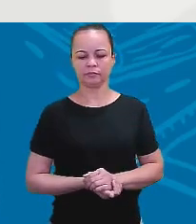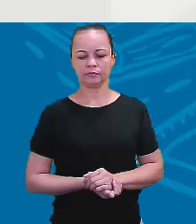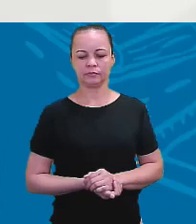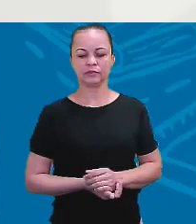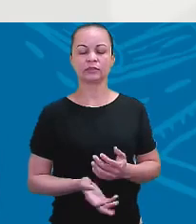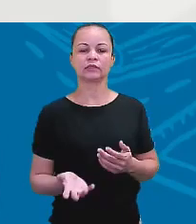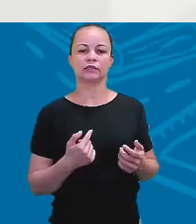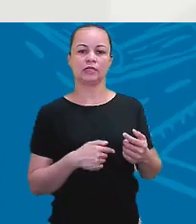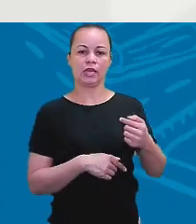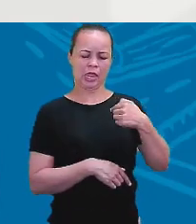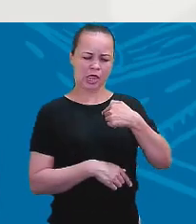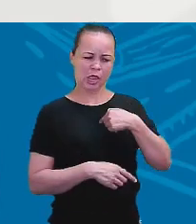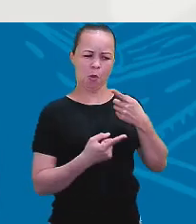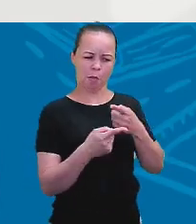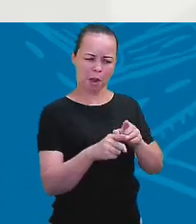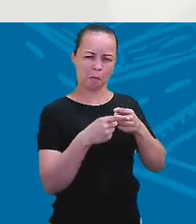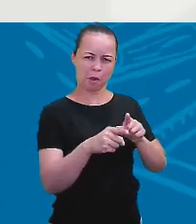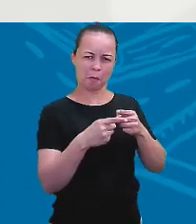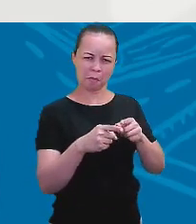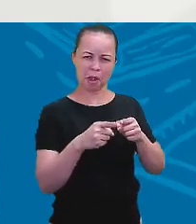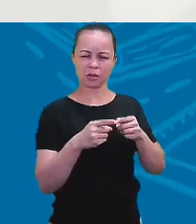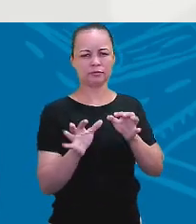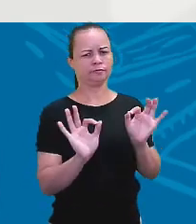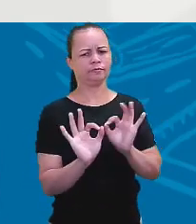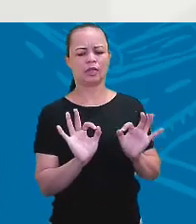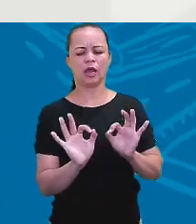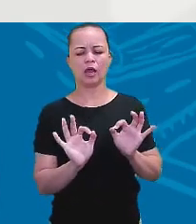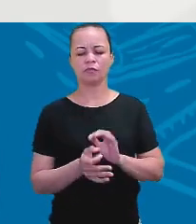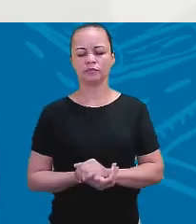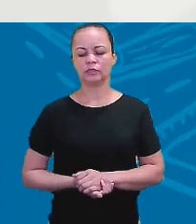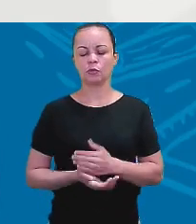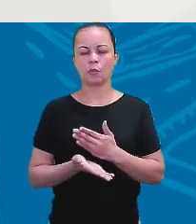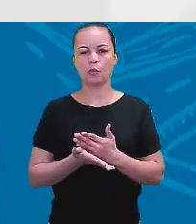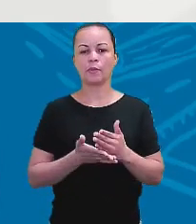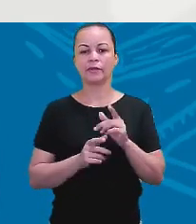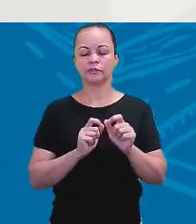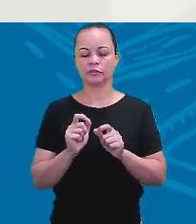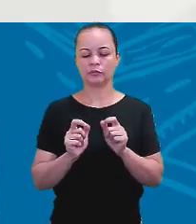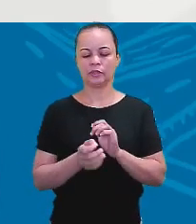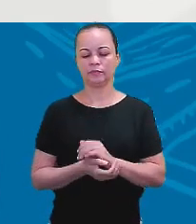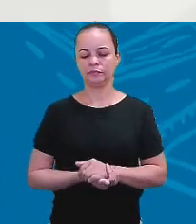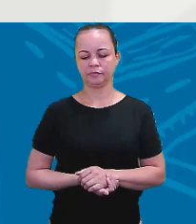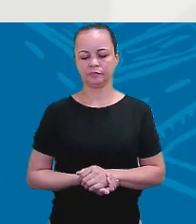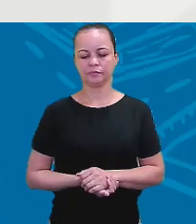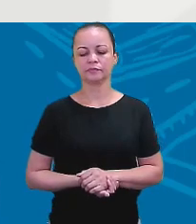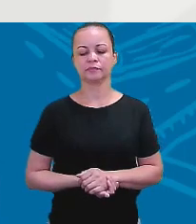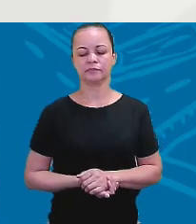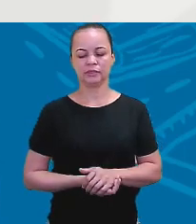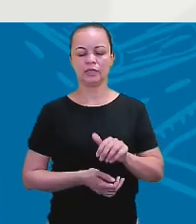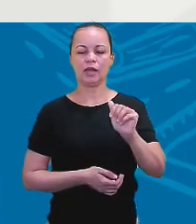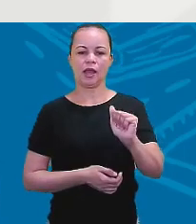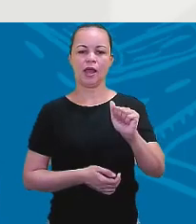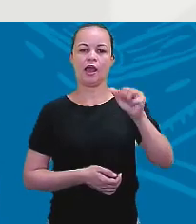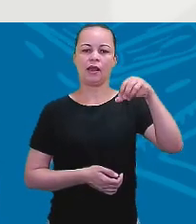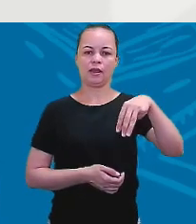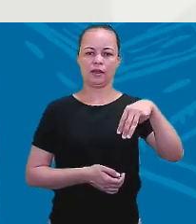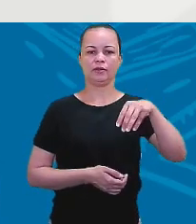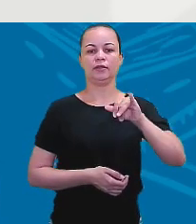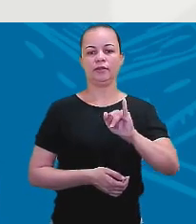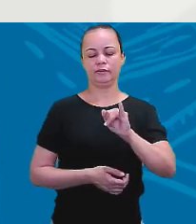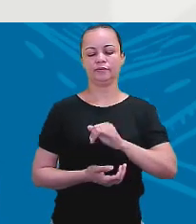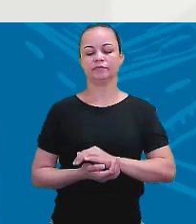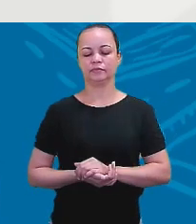I am not disturbing. Quando eu começo com I am not, a question tag vai ser am I? Am I?